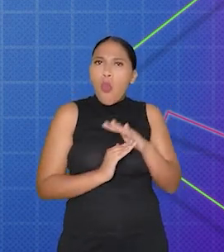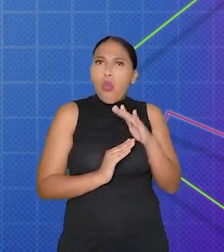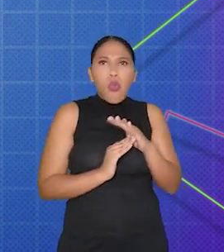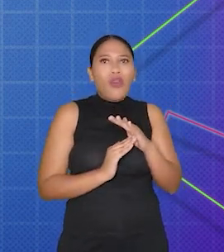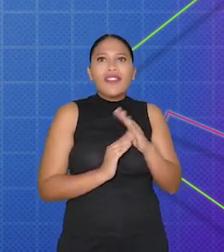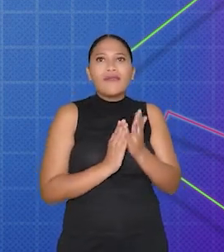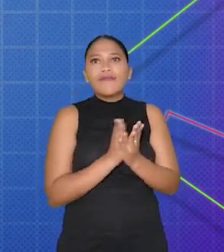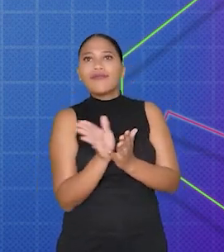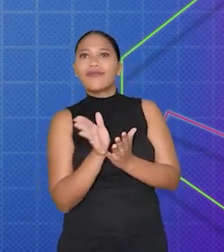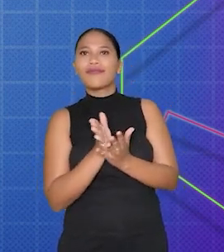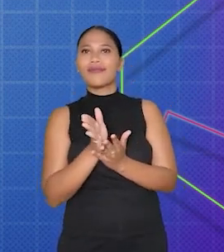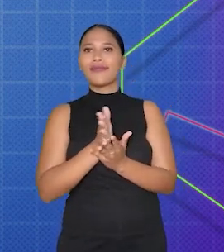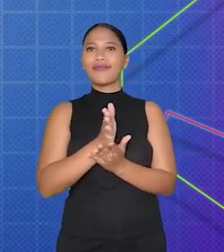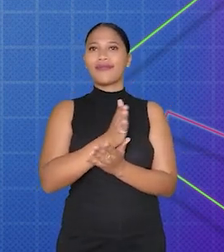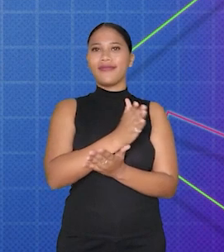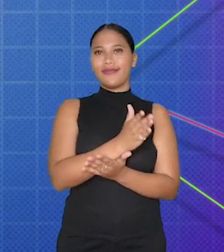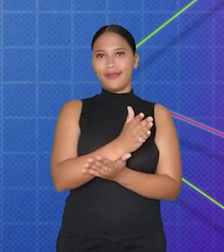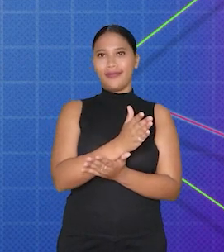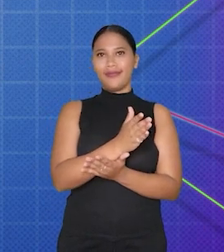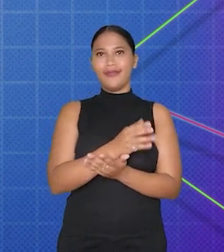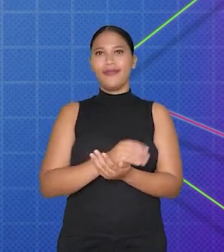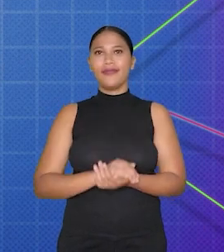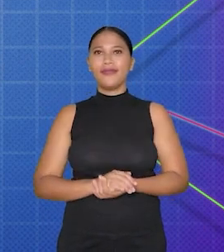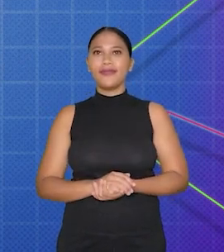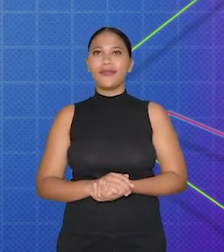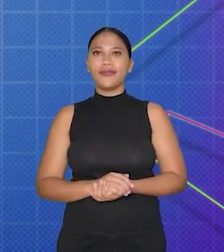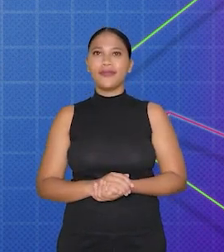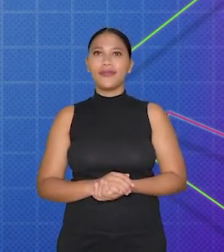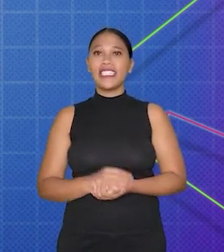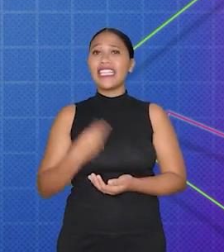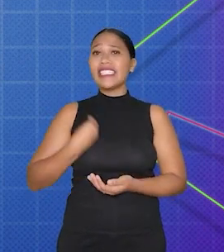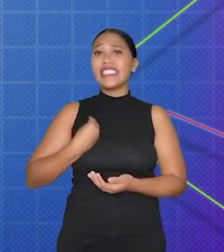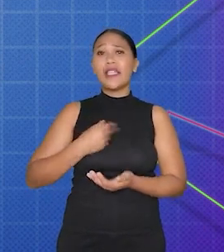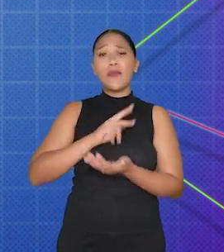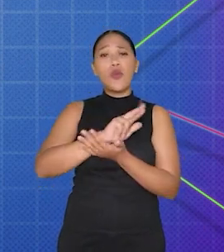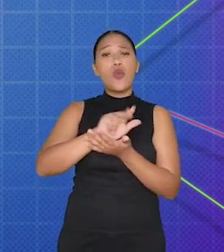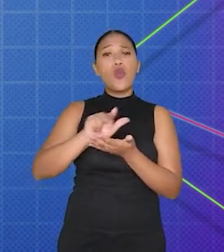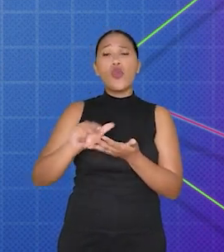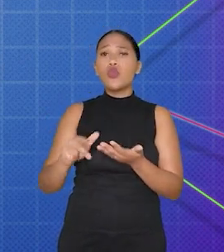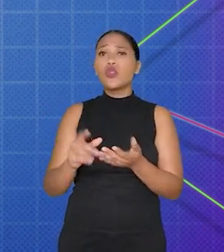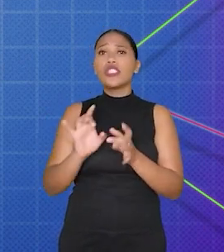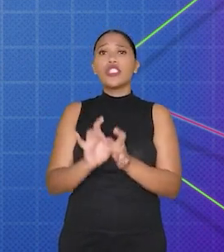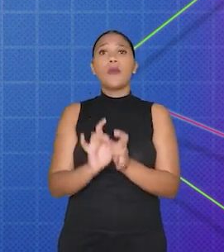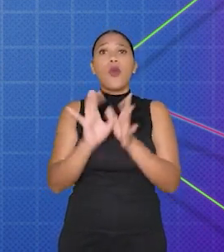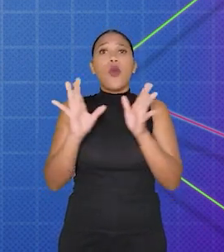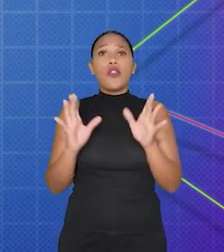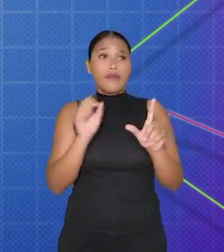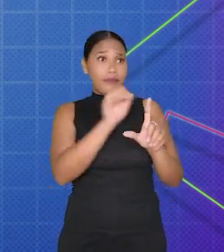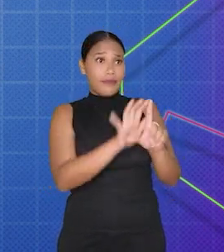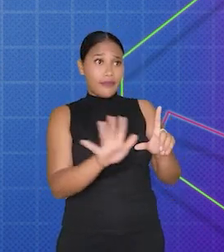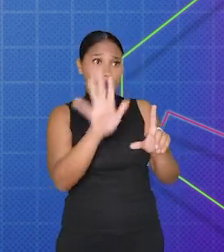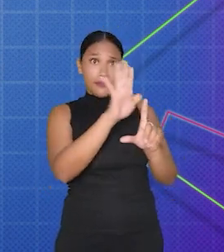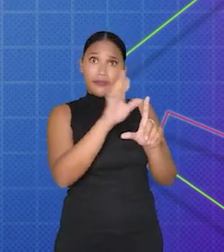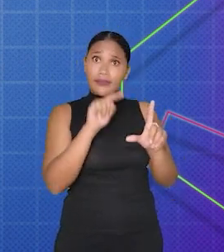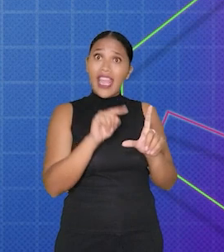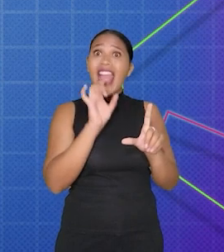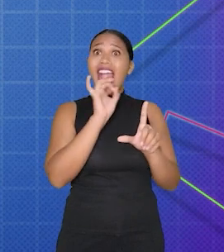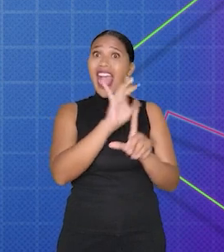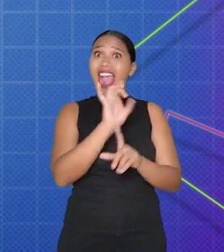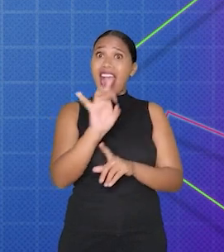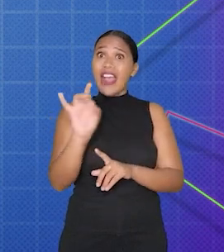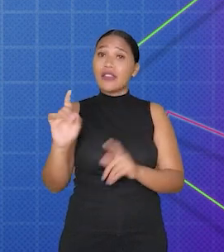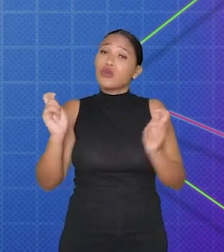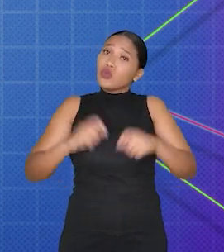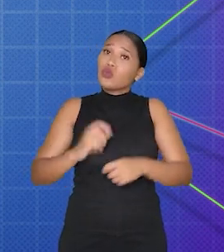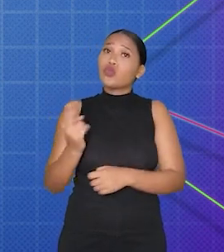e adicionar recursos personalizados aos jogos. Existem muitos plugins disponíveis para o Construct 2 e